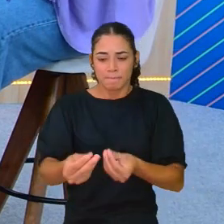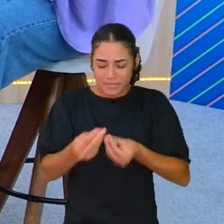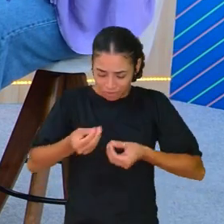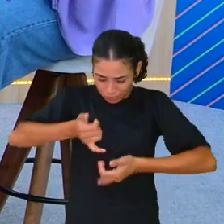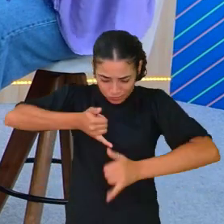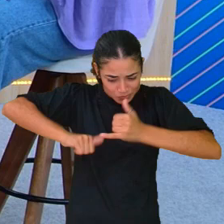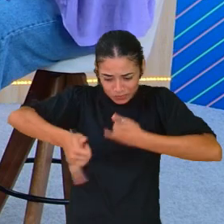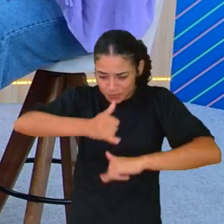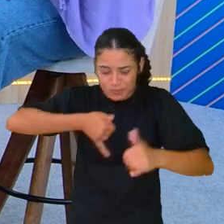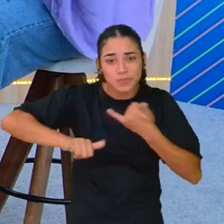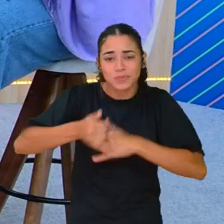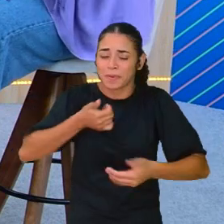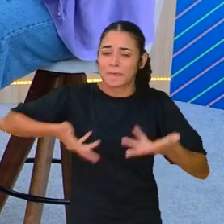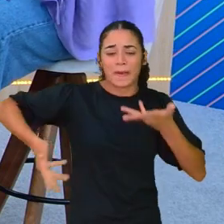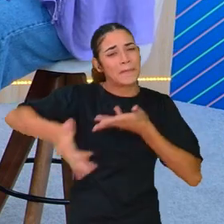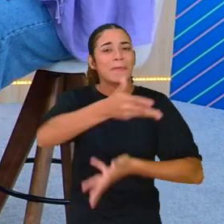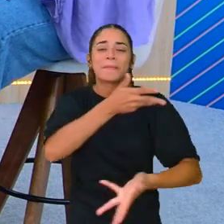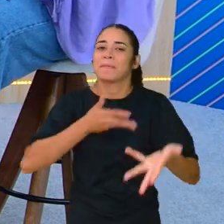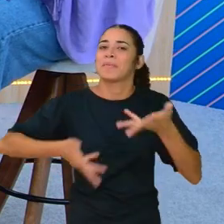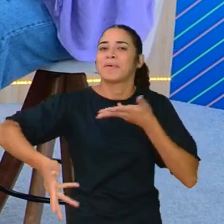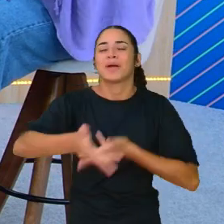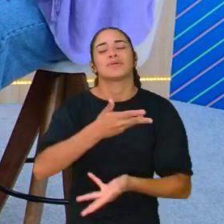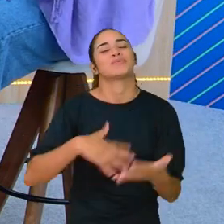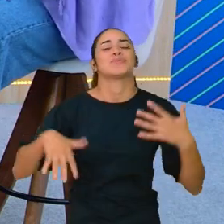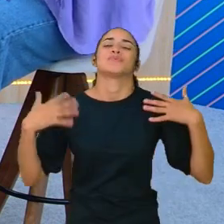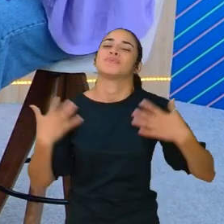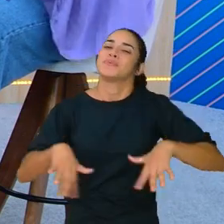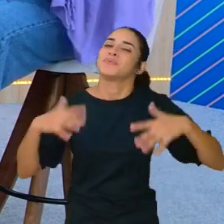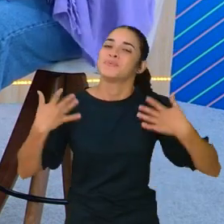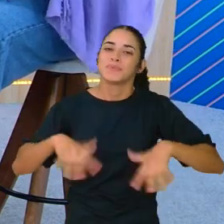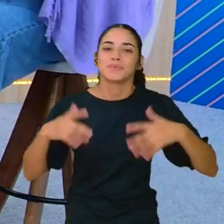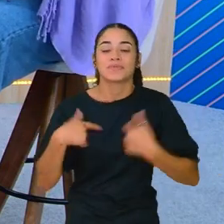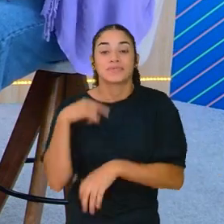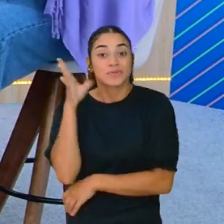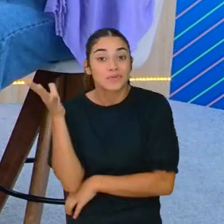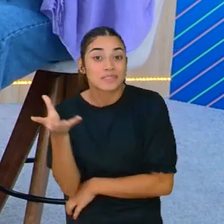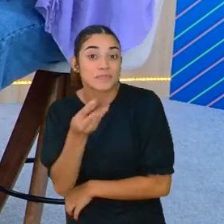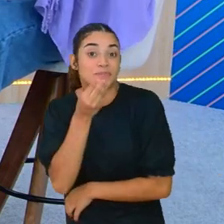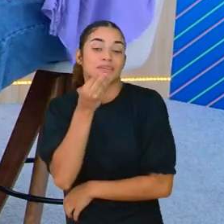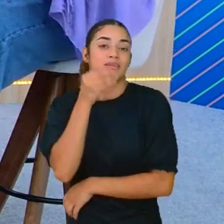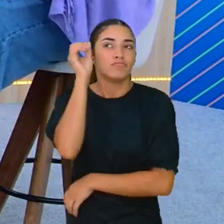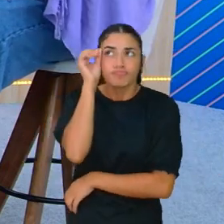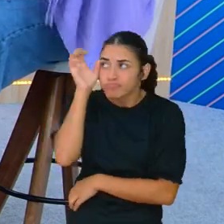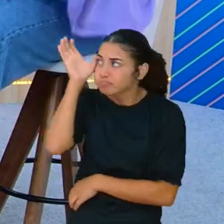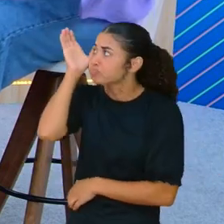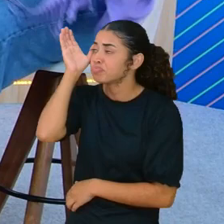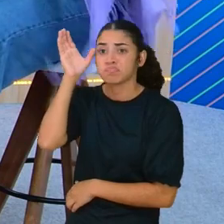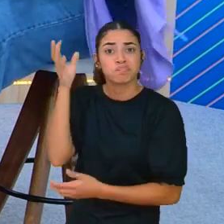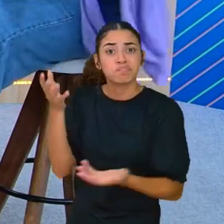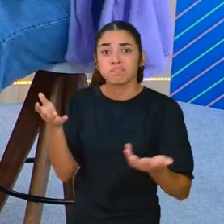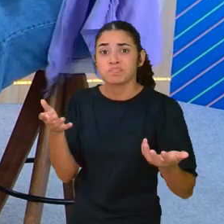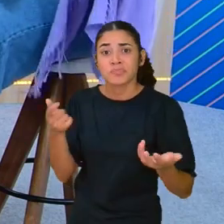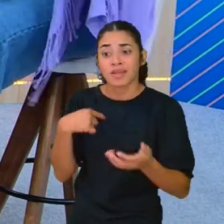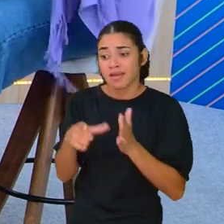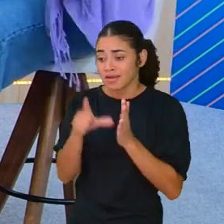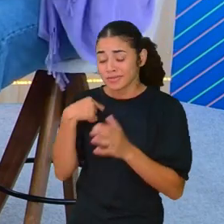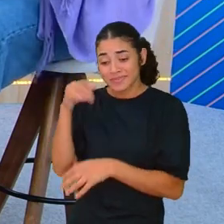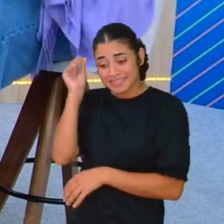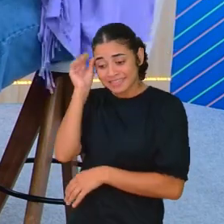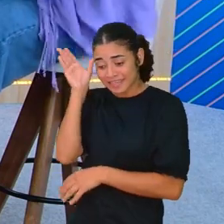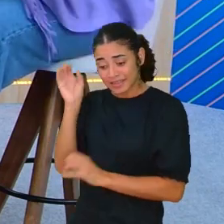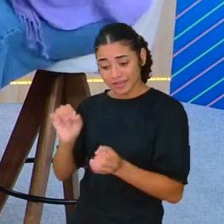É uma troca tão generosa, tão generosa de saberes. Saberes que eu não sabia.